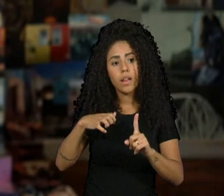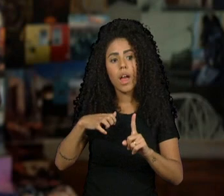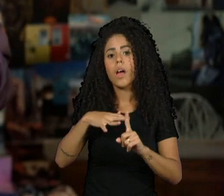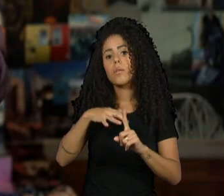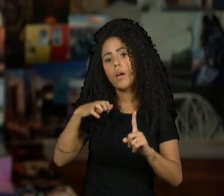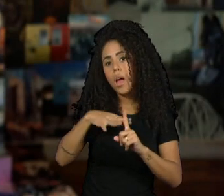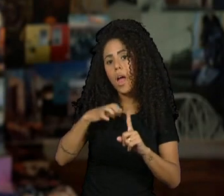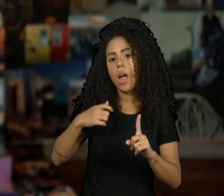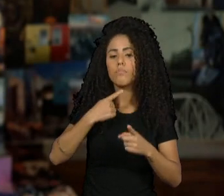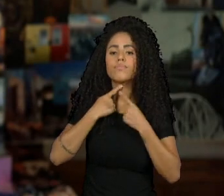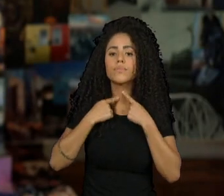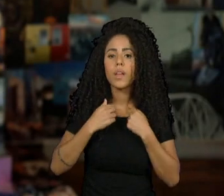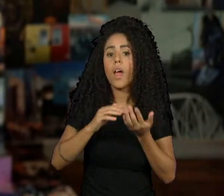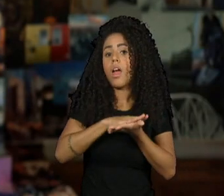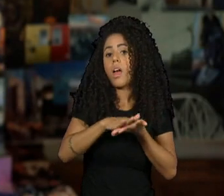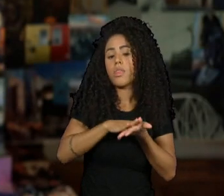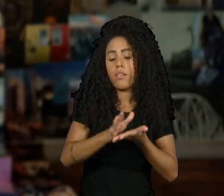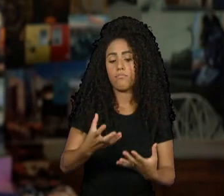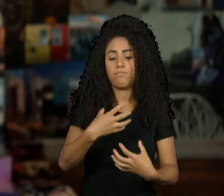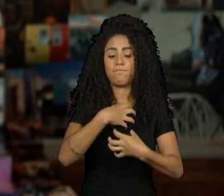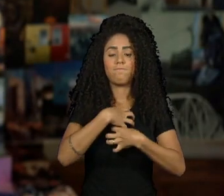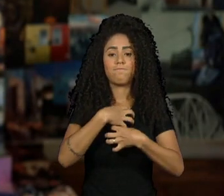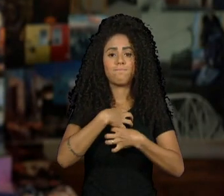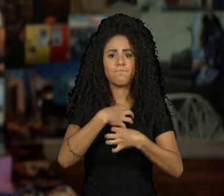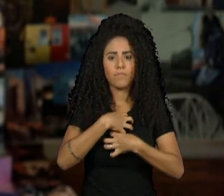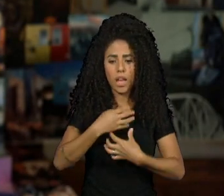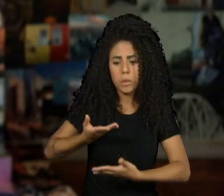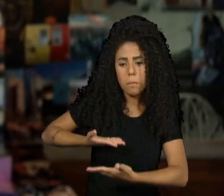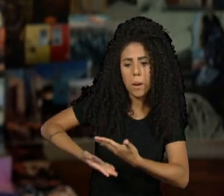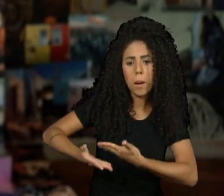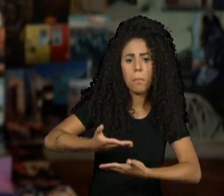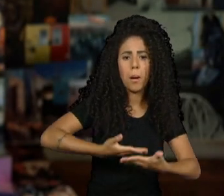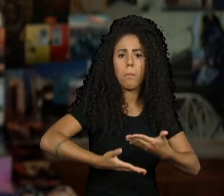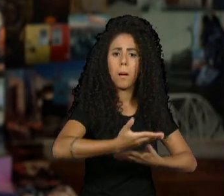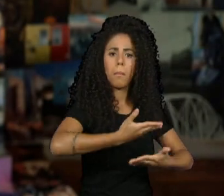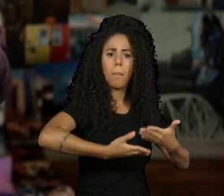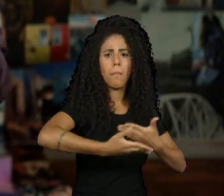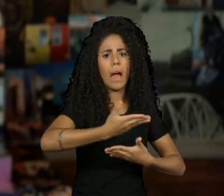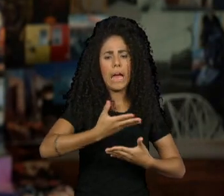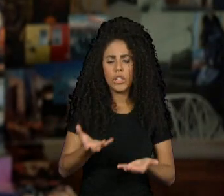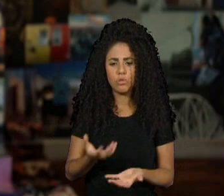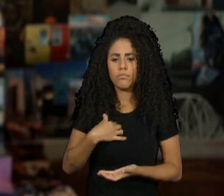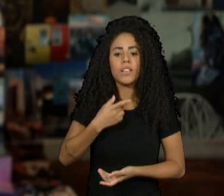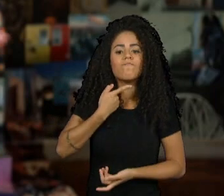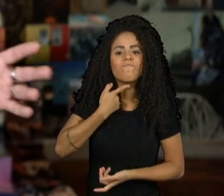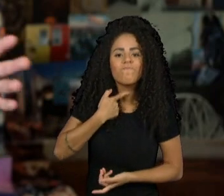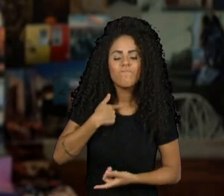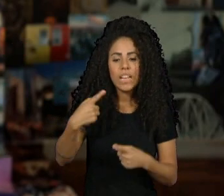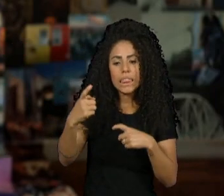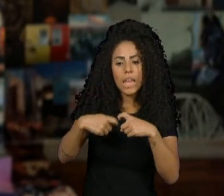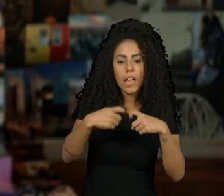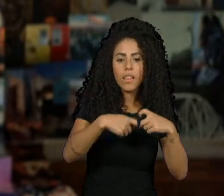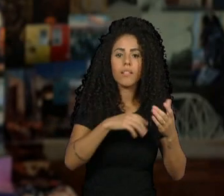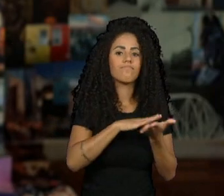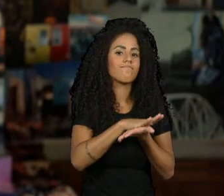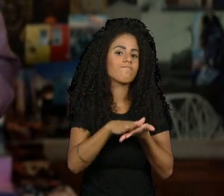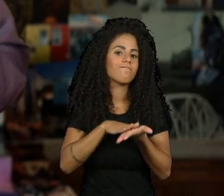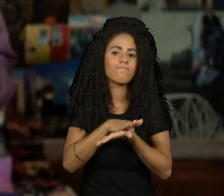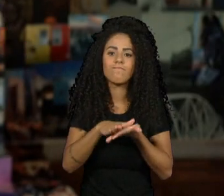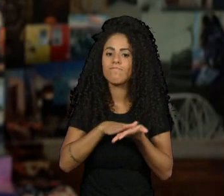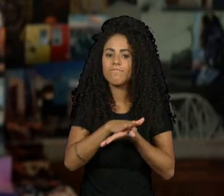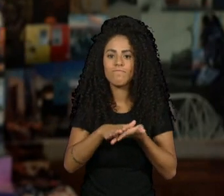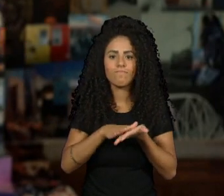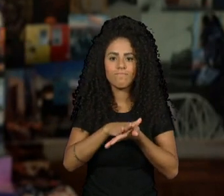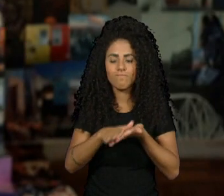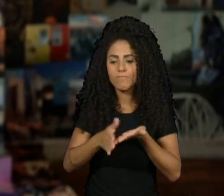sexual ou não sentem essa necessidade, esse ímpeto de realizarem de imediato